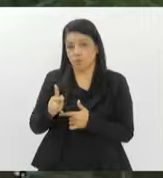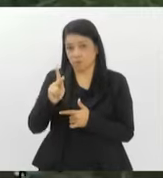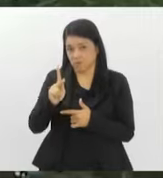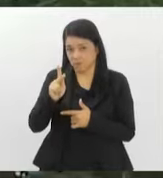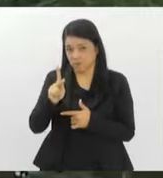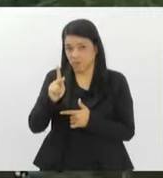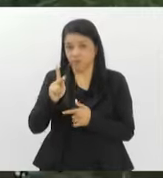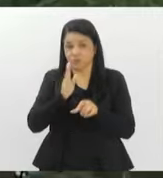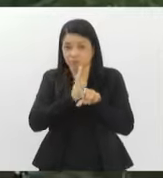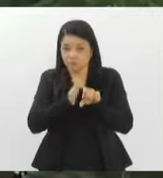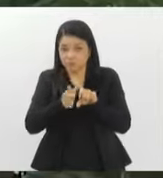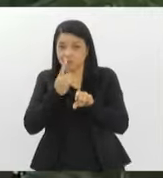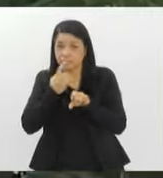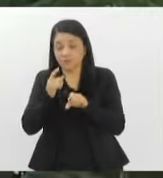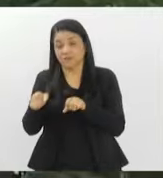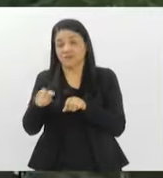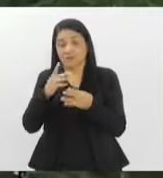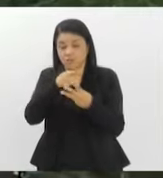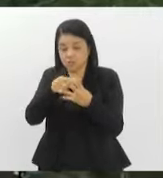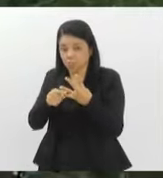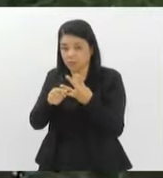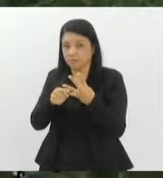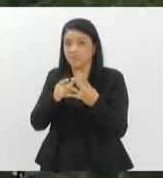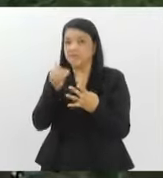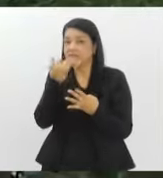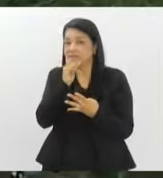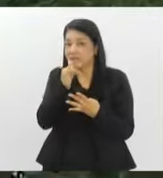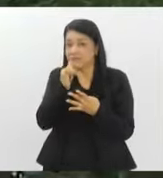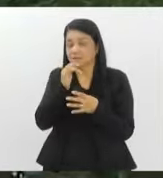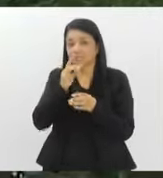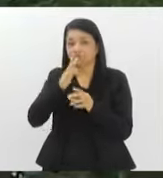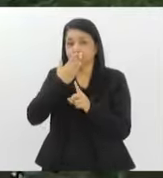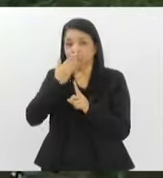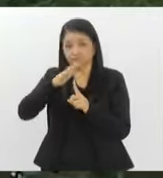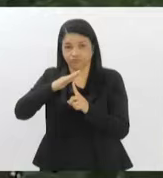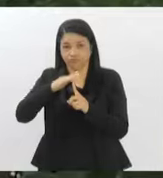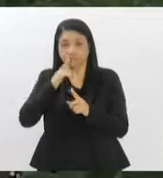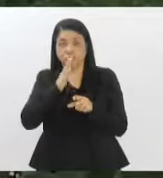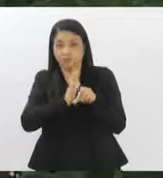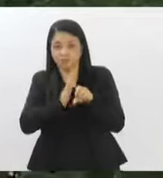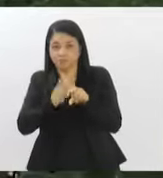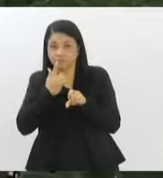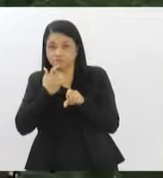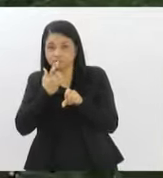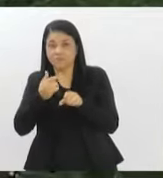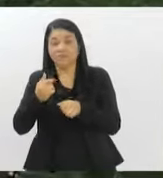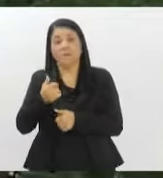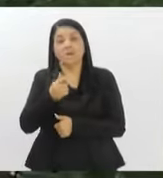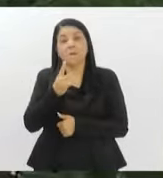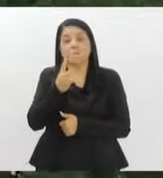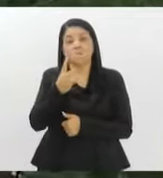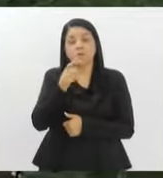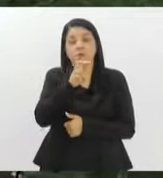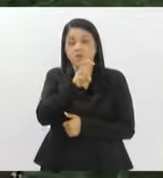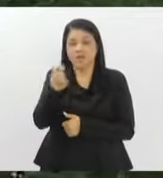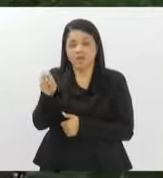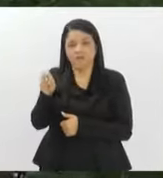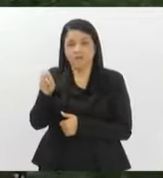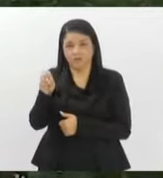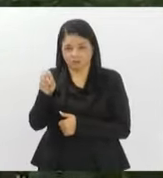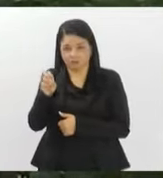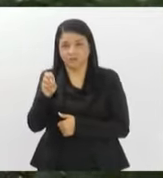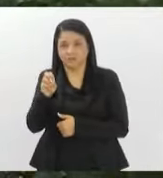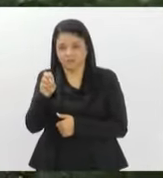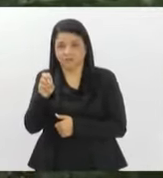E na de italiano, eu consigo produzir em torno de 1.300 caixas a 1.500 caixas de tomate por ciclo,